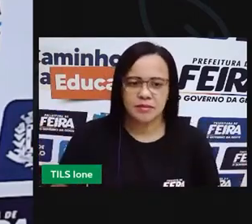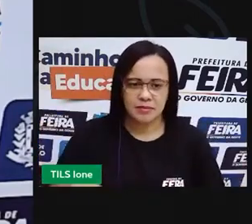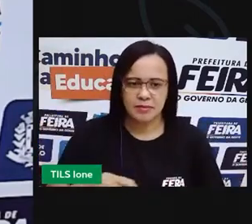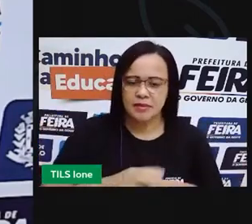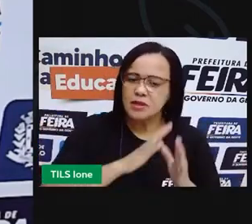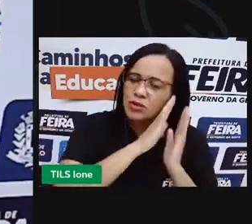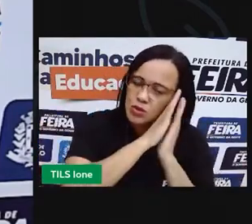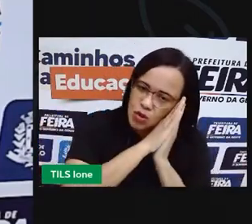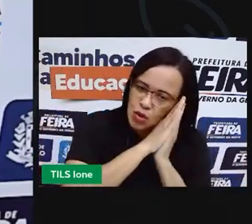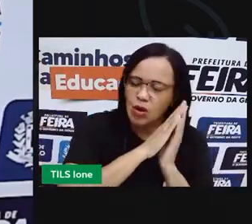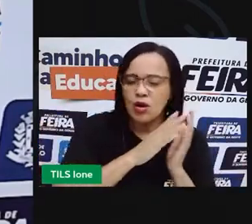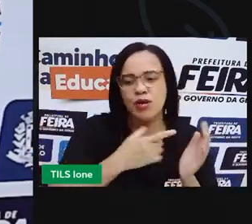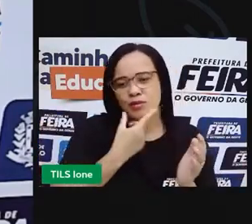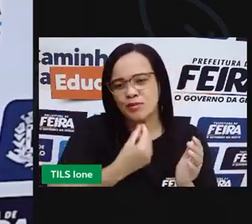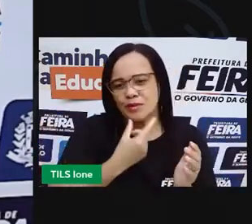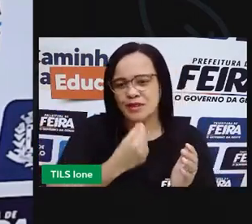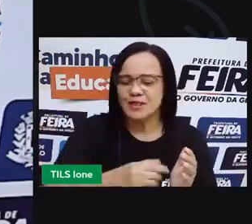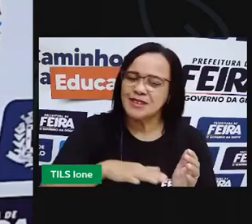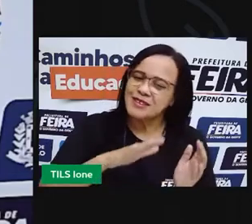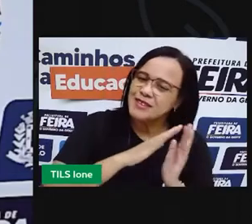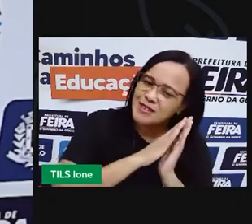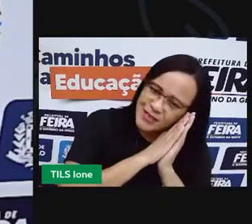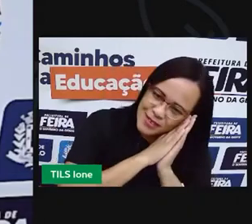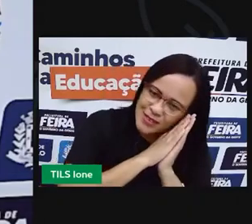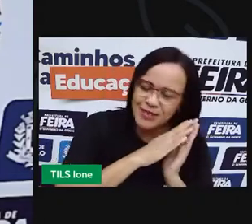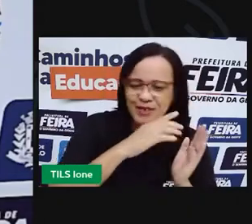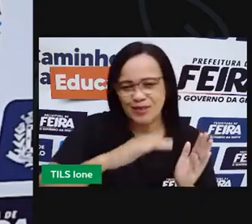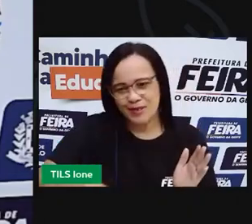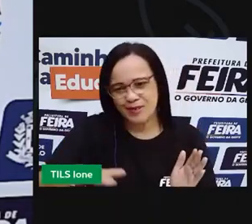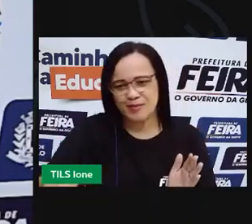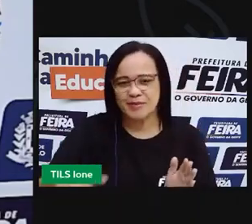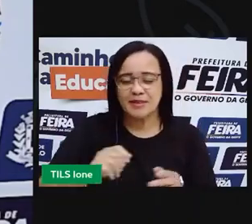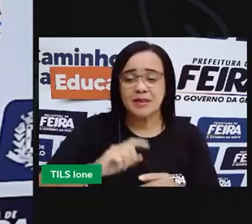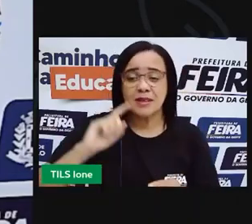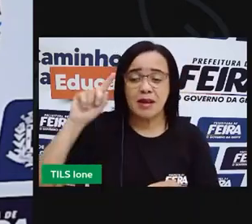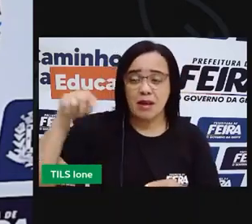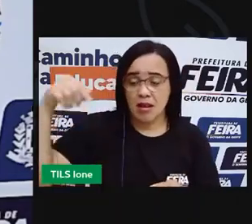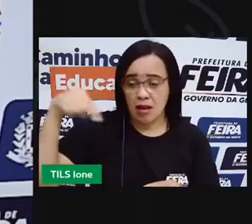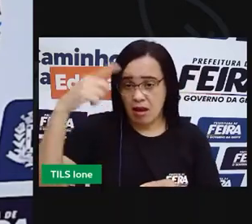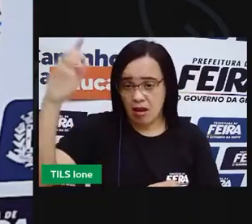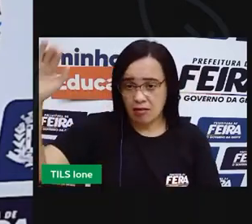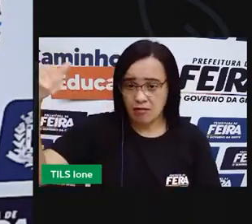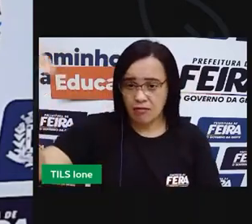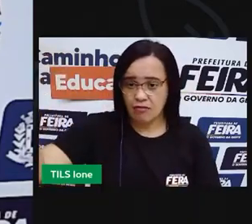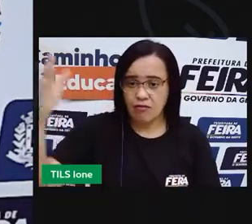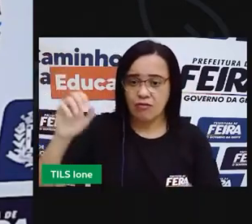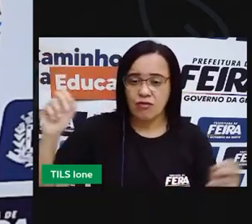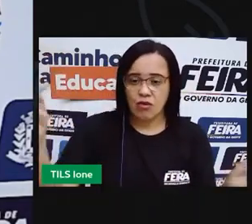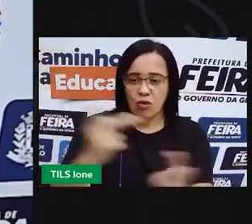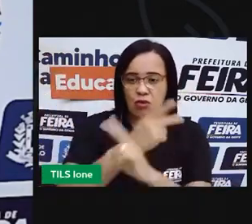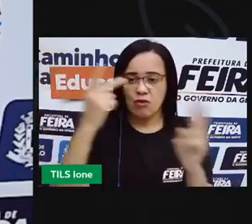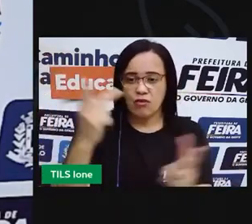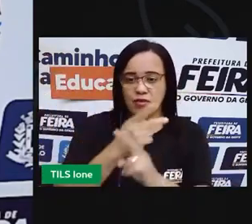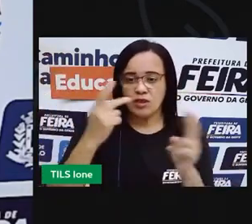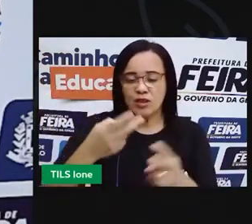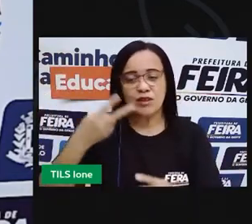Dorme, irmão, dorme. Enquanto lá fora o vejo soprar, sua história eu vou contar.